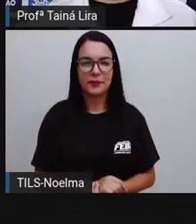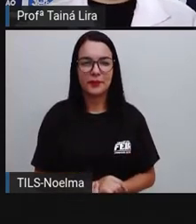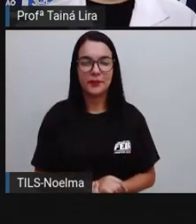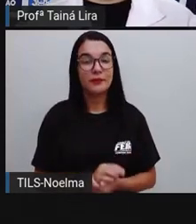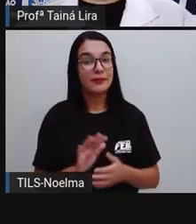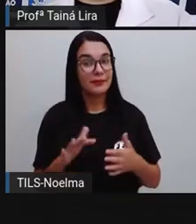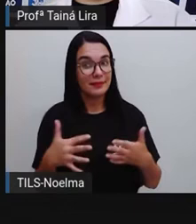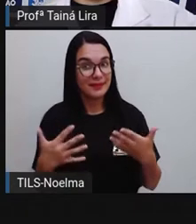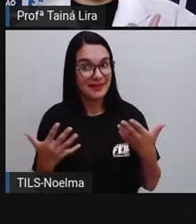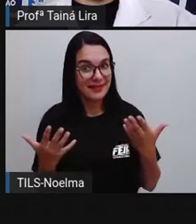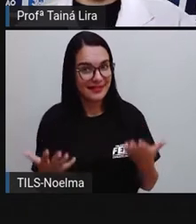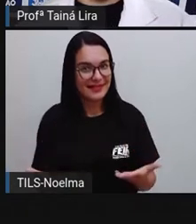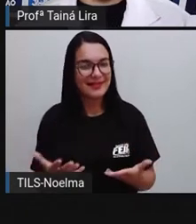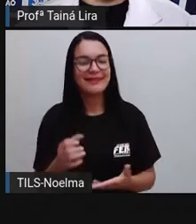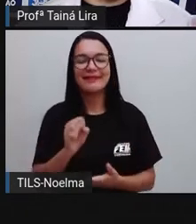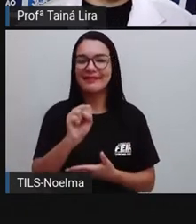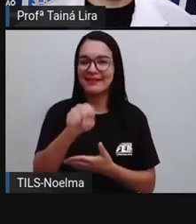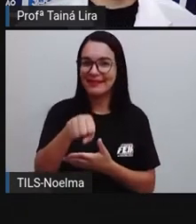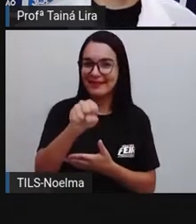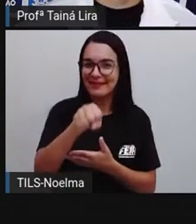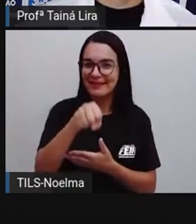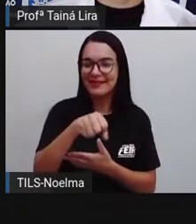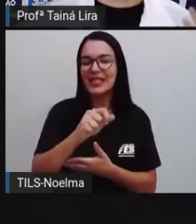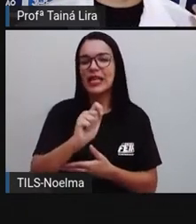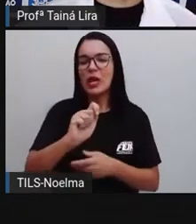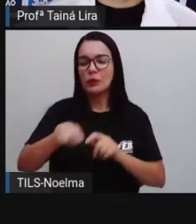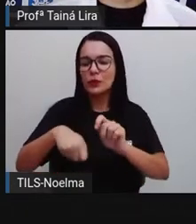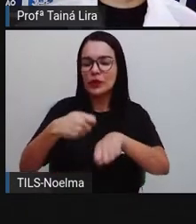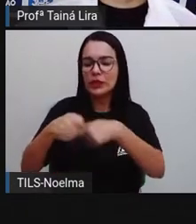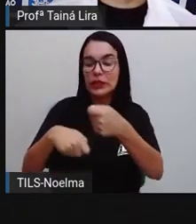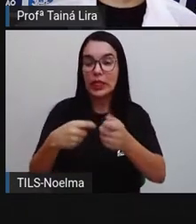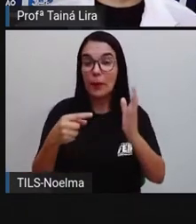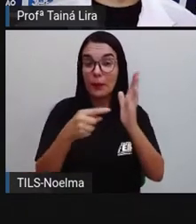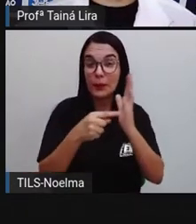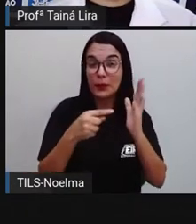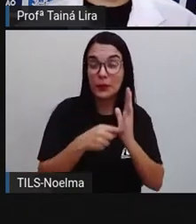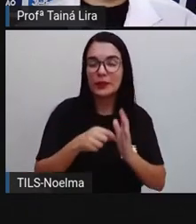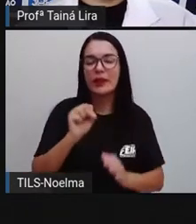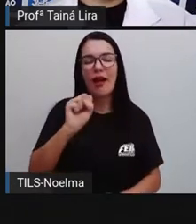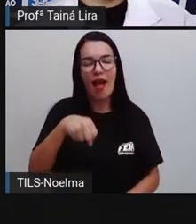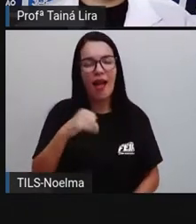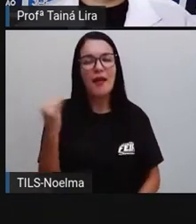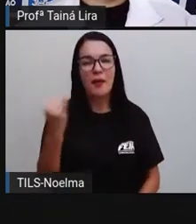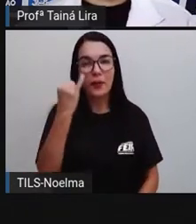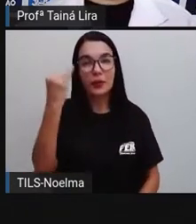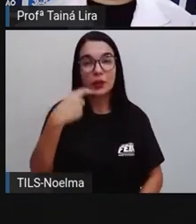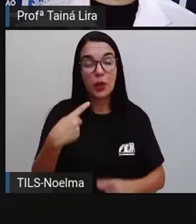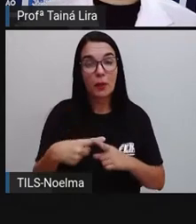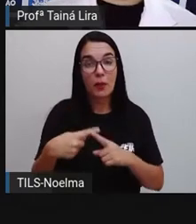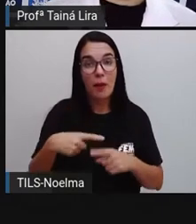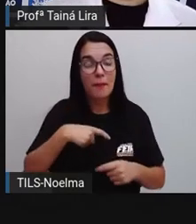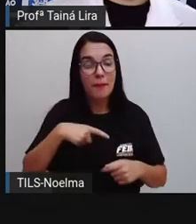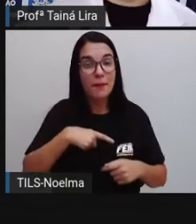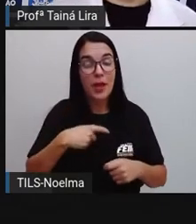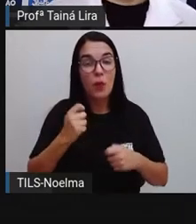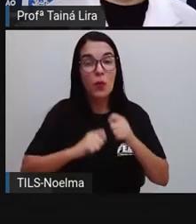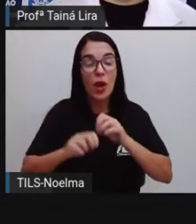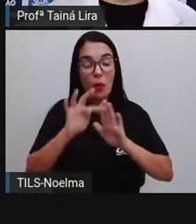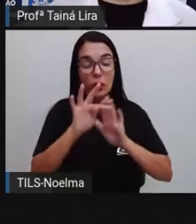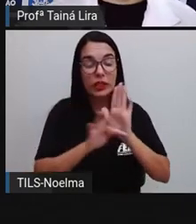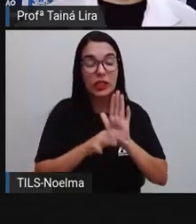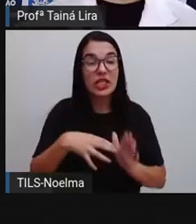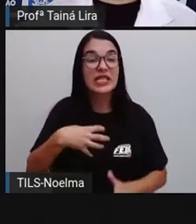Então, os sinais de pontuação, eles são importantes para dar sentido ao texto. Então, muitas vezes, um texto que ele